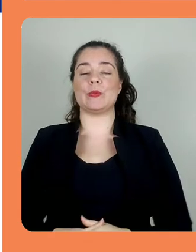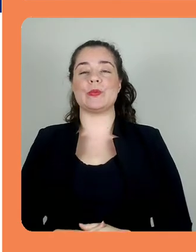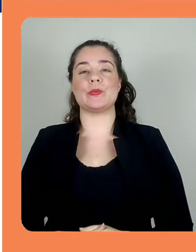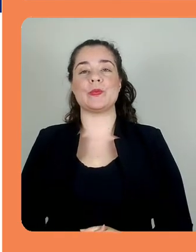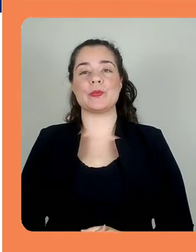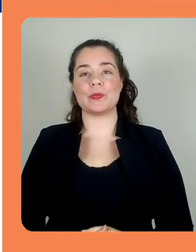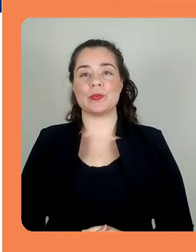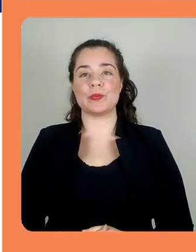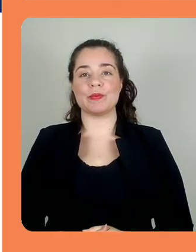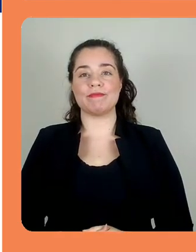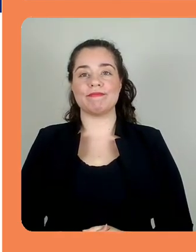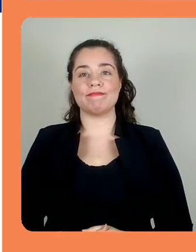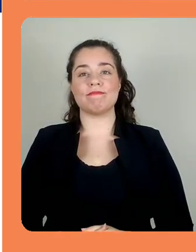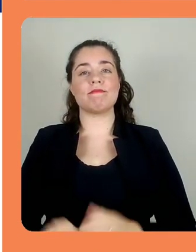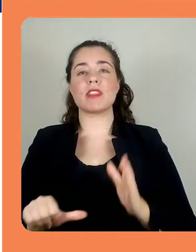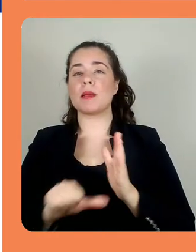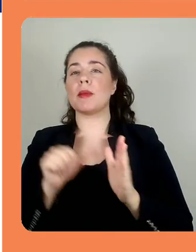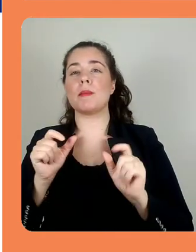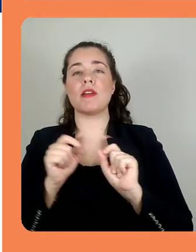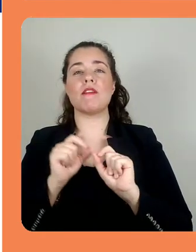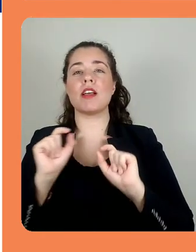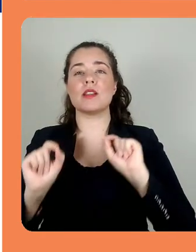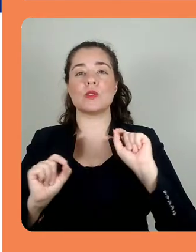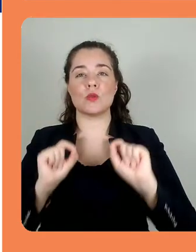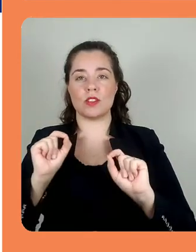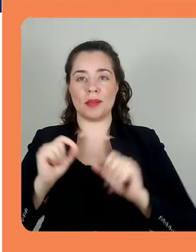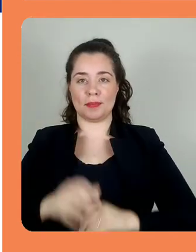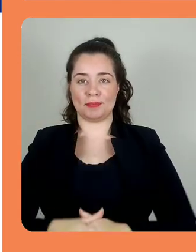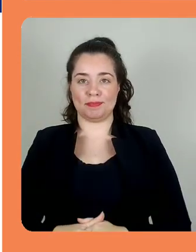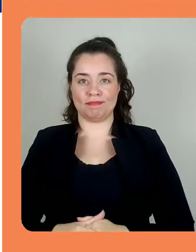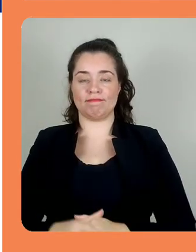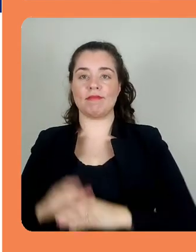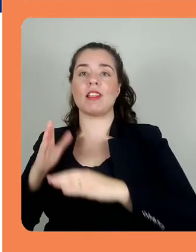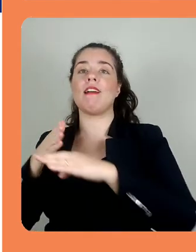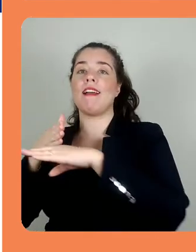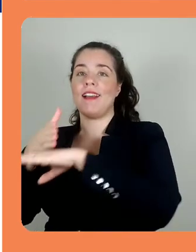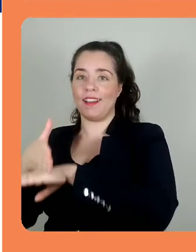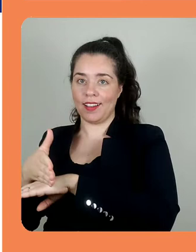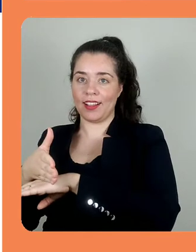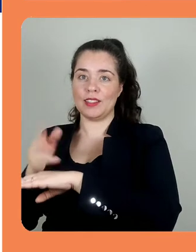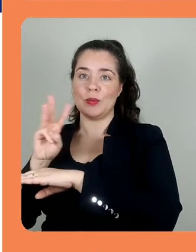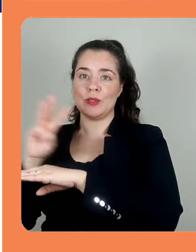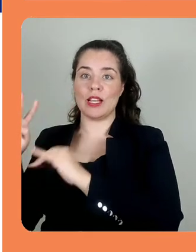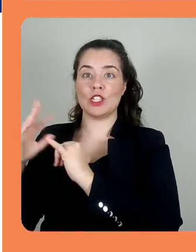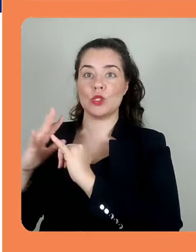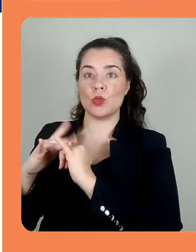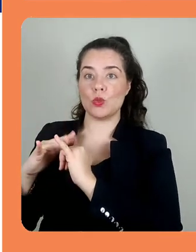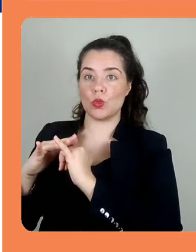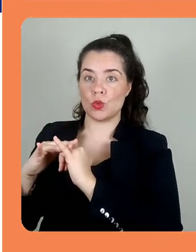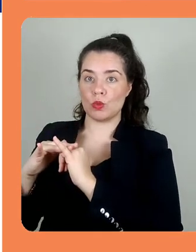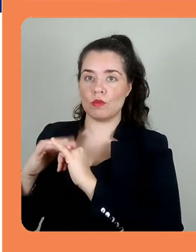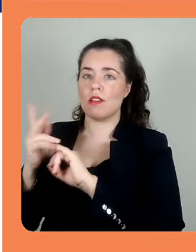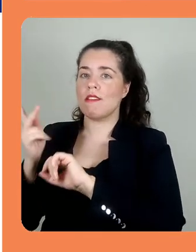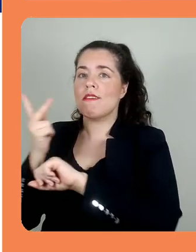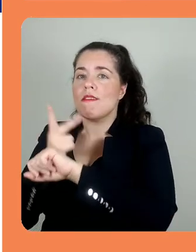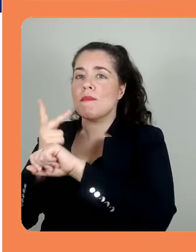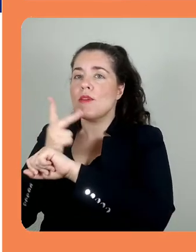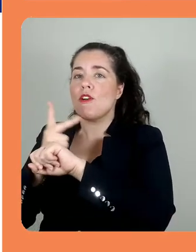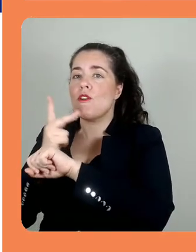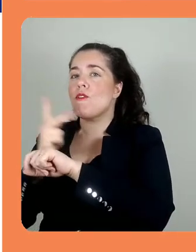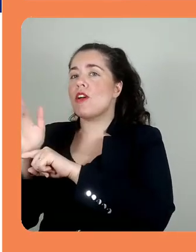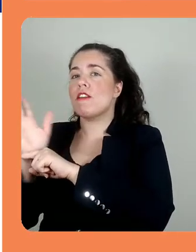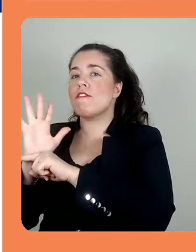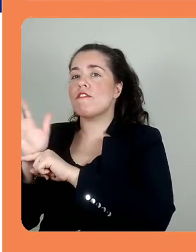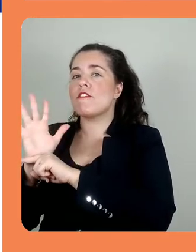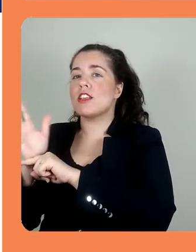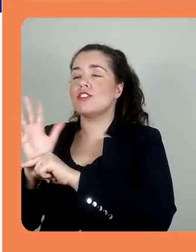apresentação deste curso. Bom, a primeira coisa a se fazer é você abrir o YouTube e procurar